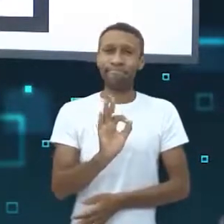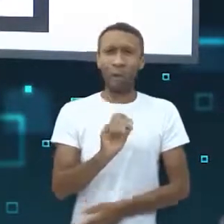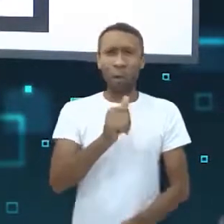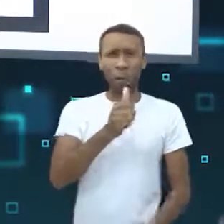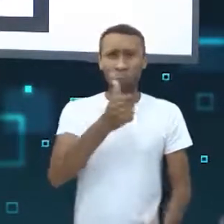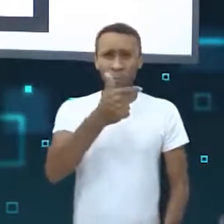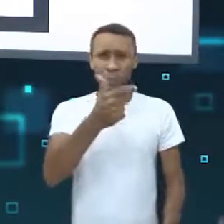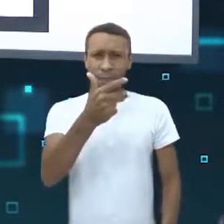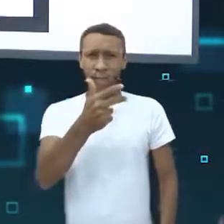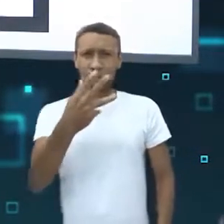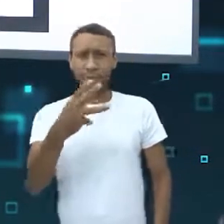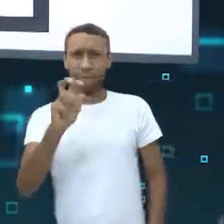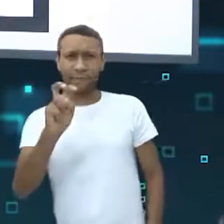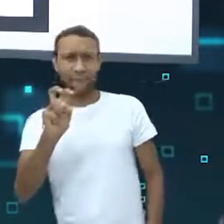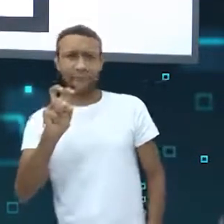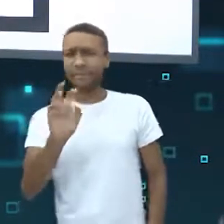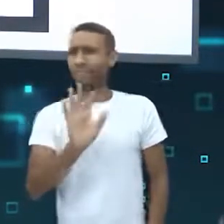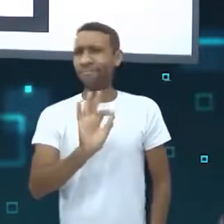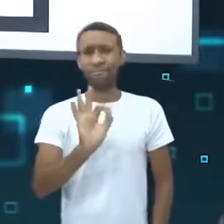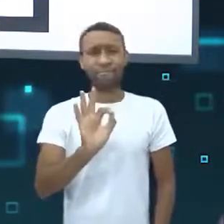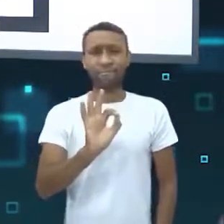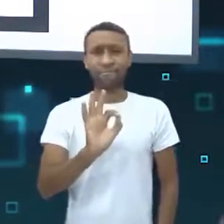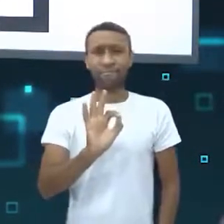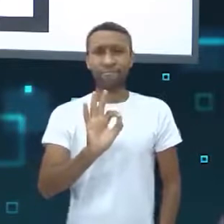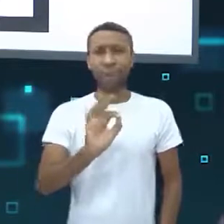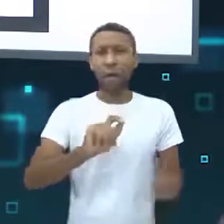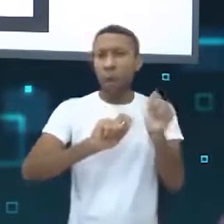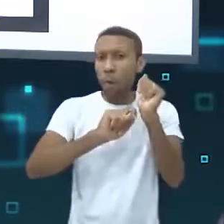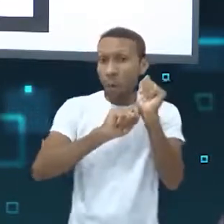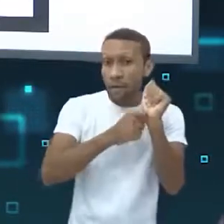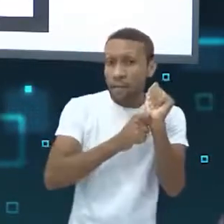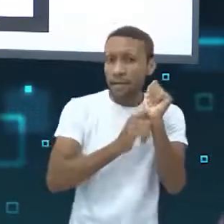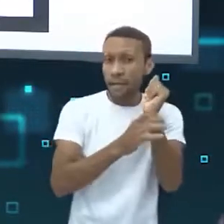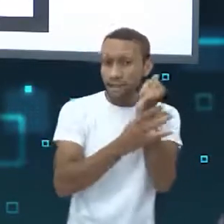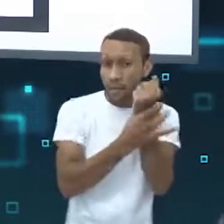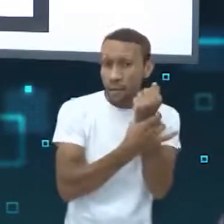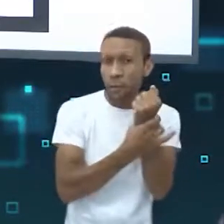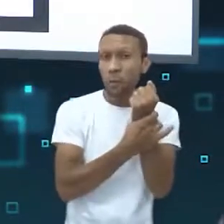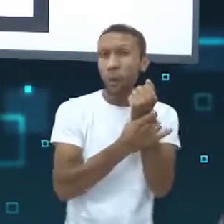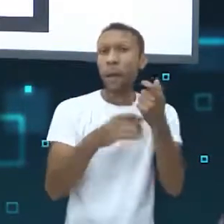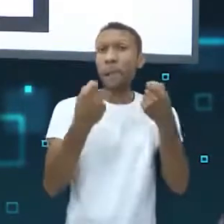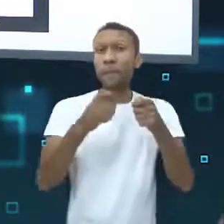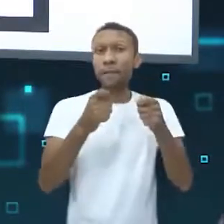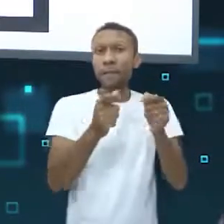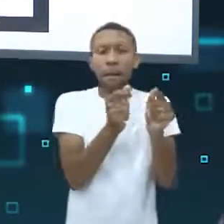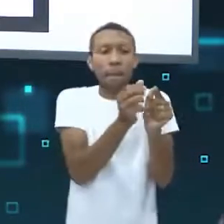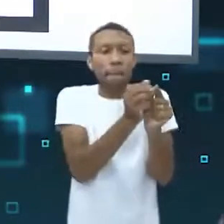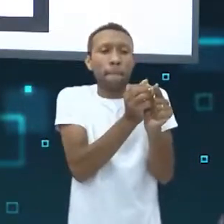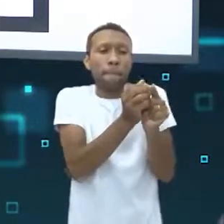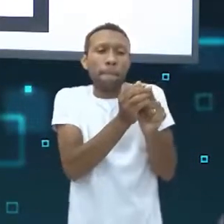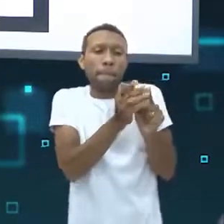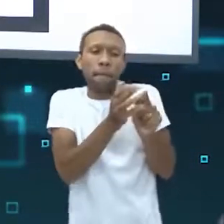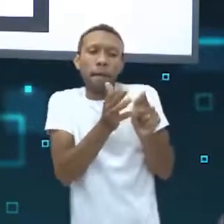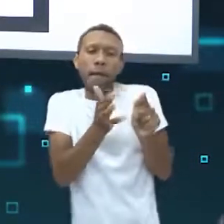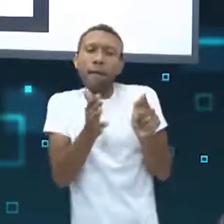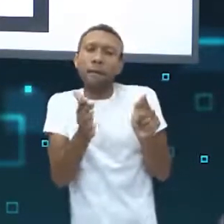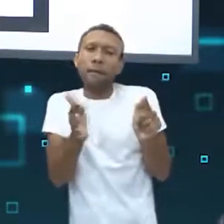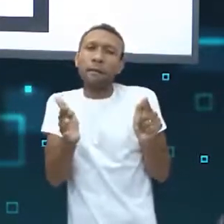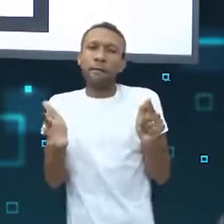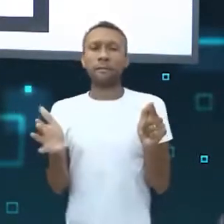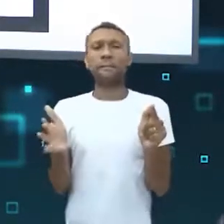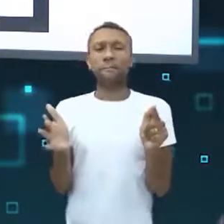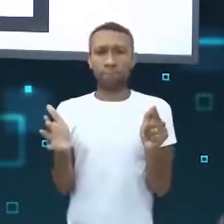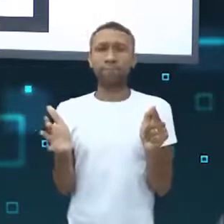Nada de 1, 2, 3, 4, 5, hein? Uma senha realmente segura precisa ser longa, complexa e